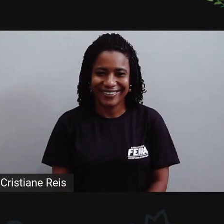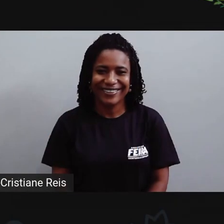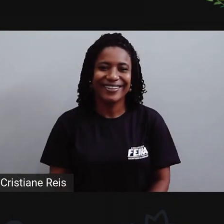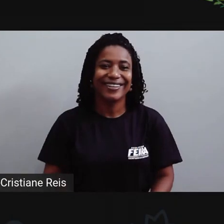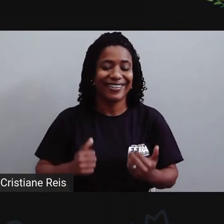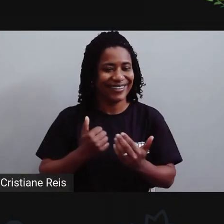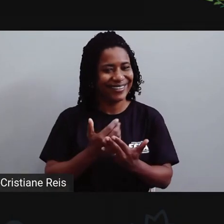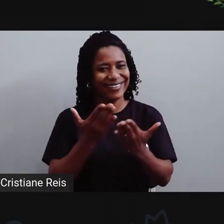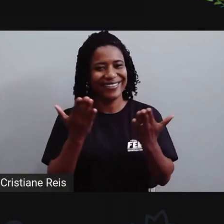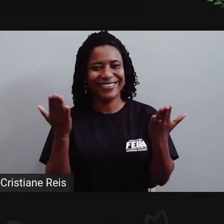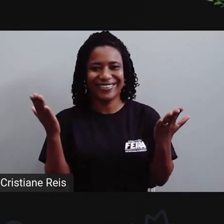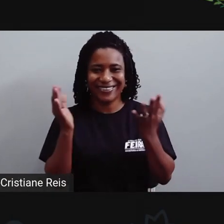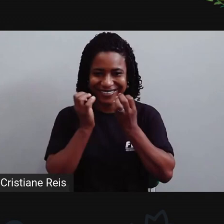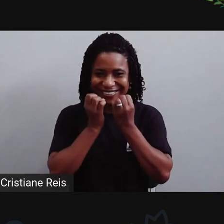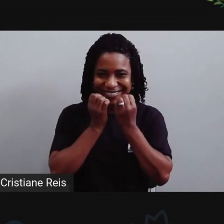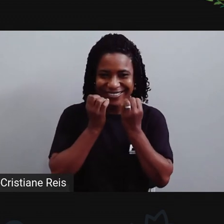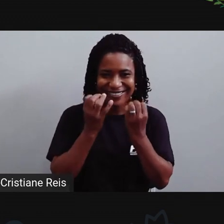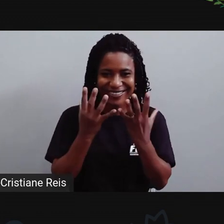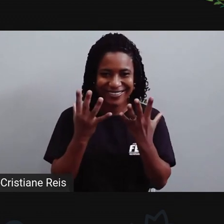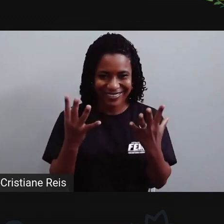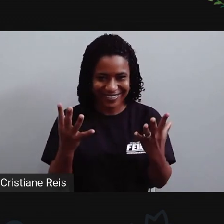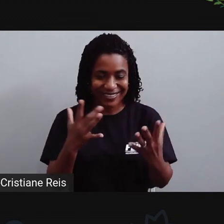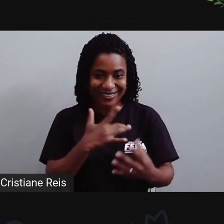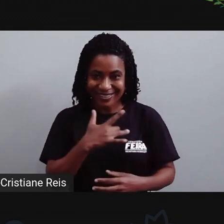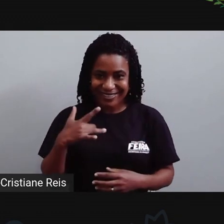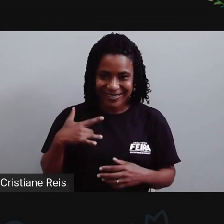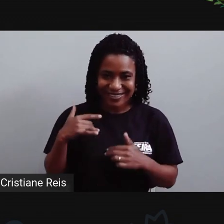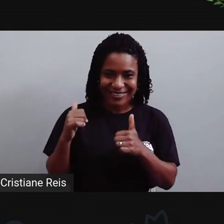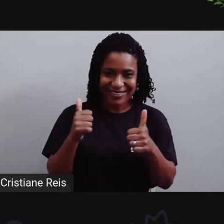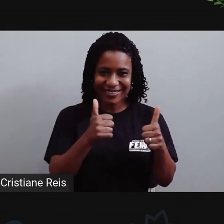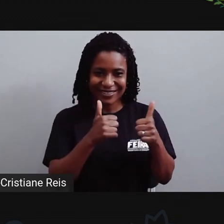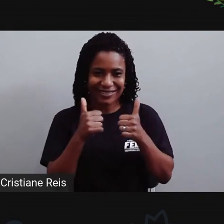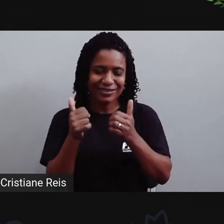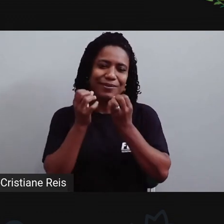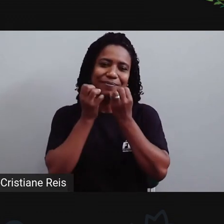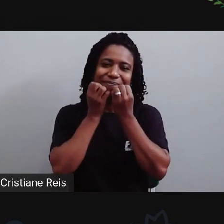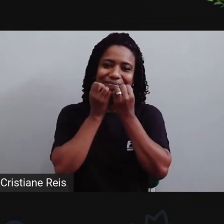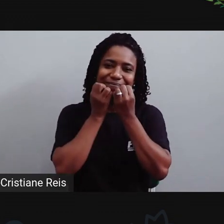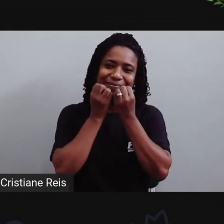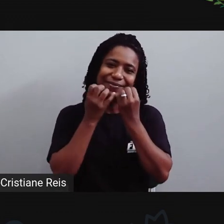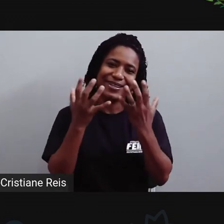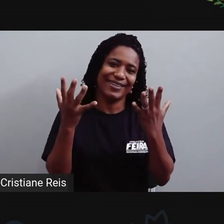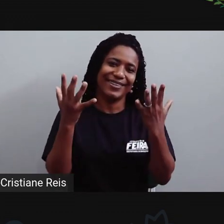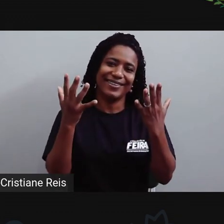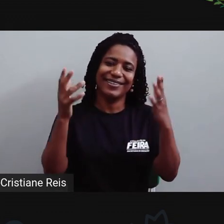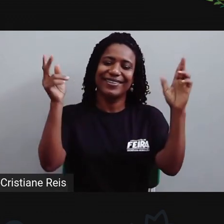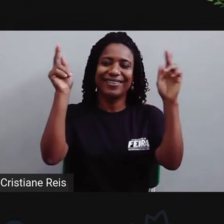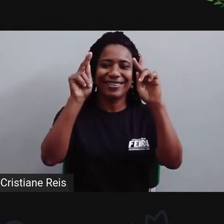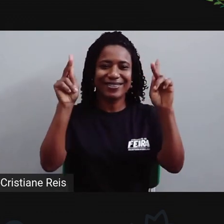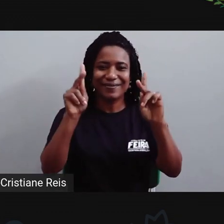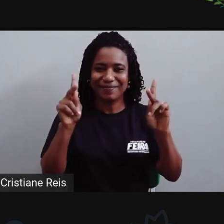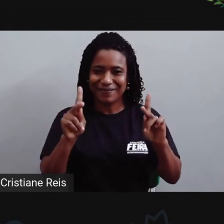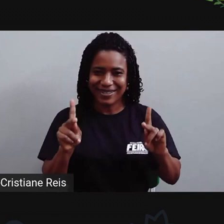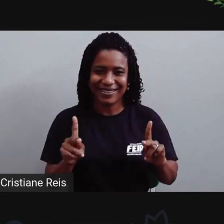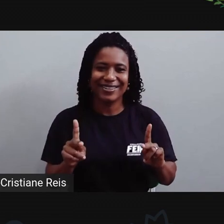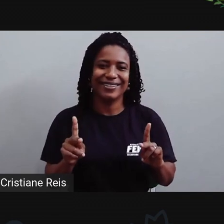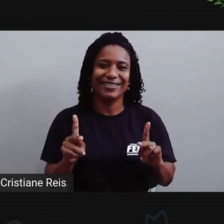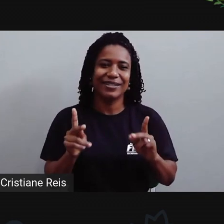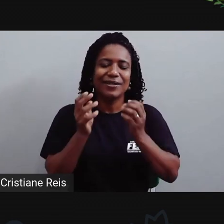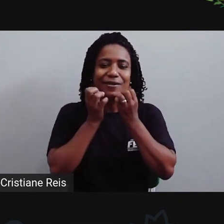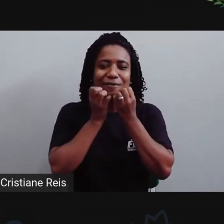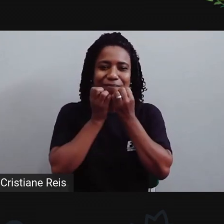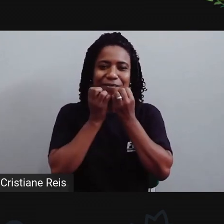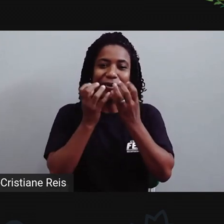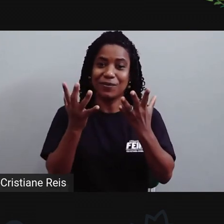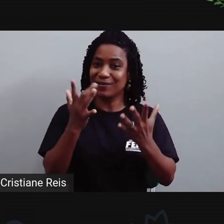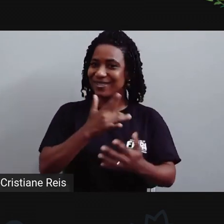Olá, amores! Tudo bem com vocês? Espero que vocês estejam assim na maior paz. Eu desejo para vocês muita